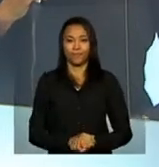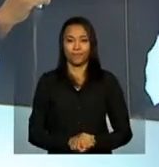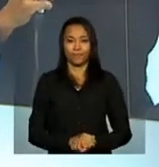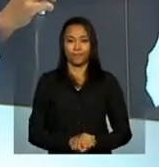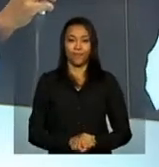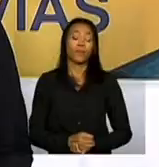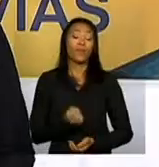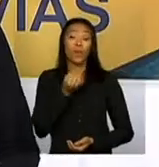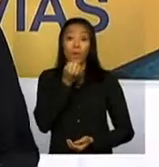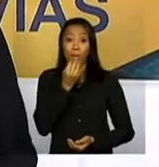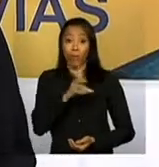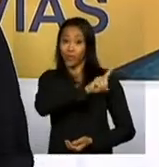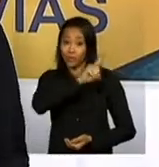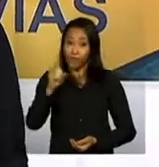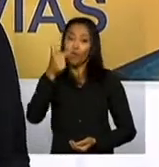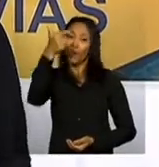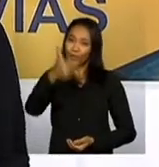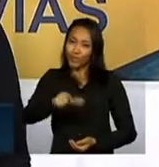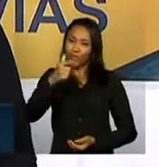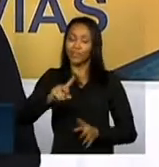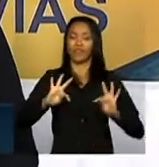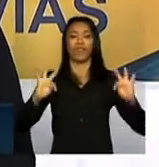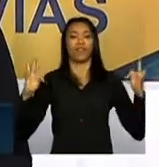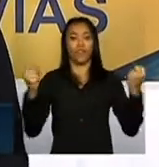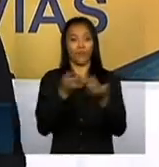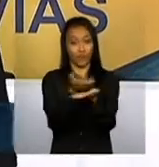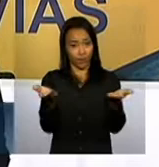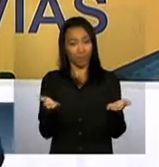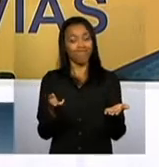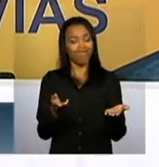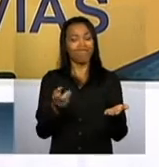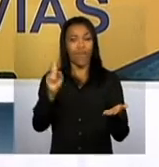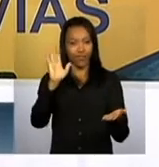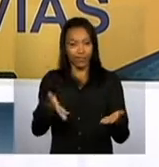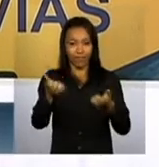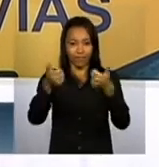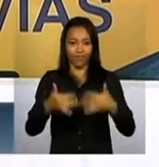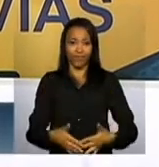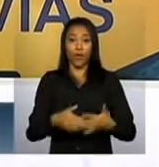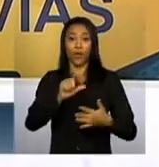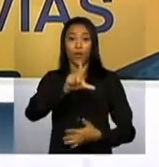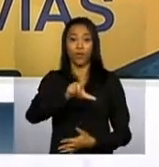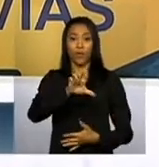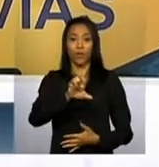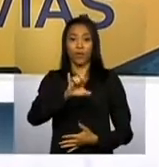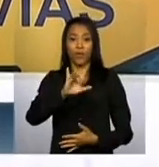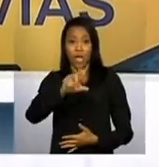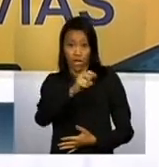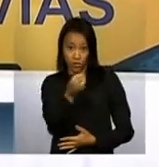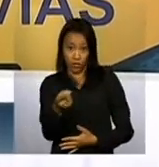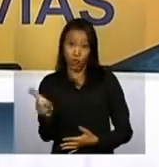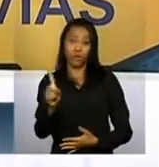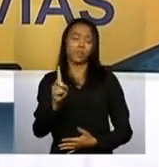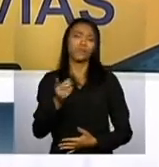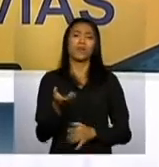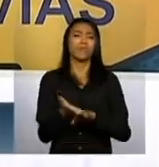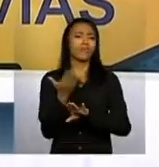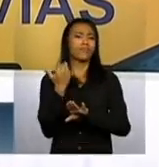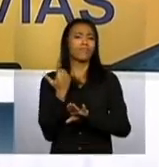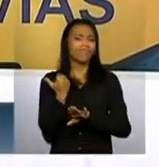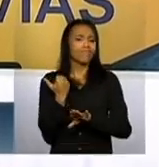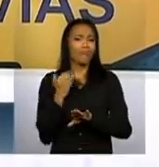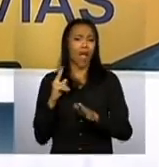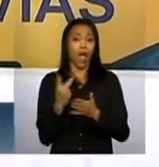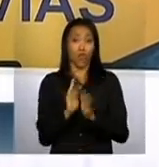Bom dia, Malu. Mais uma vez, bom dia a todos. Malu, é isso mesmo que você falou. Os leilões aconteceram no final